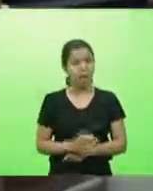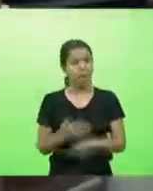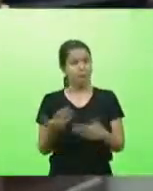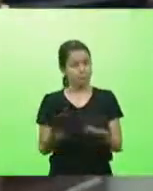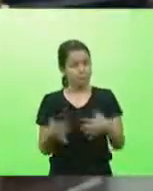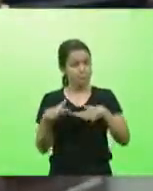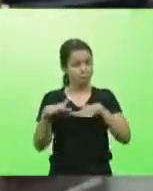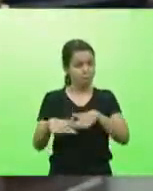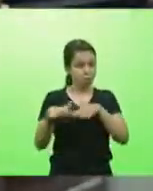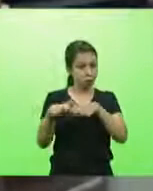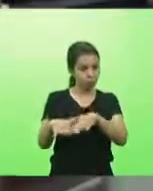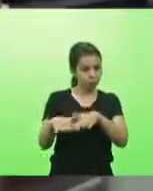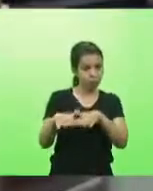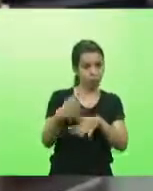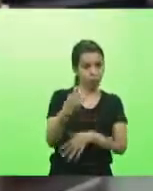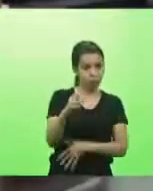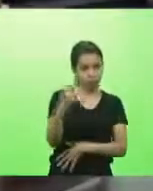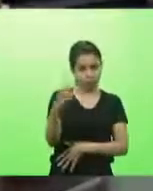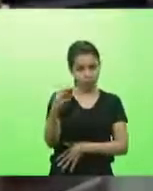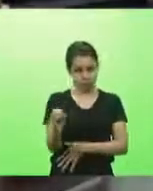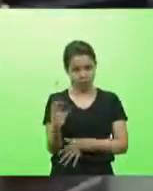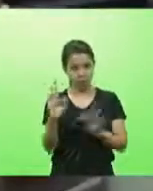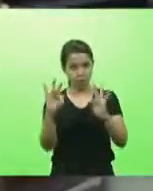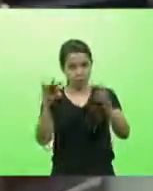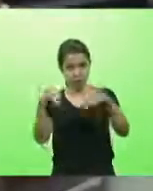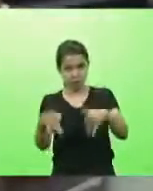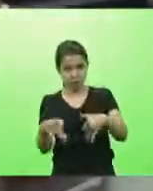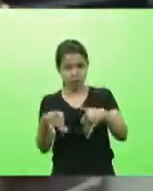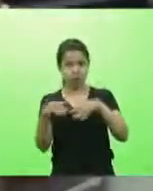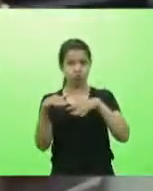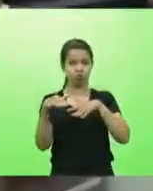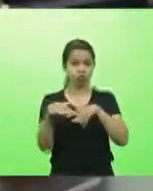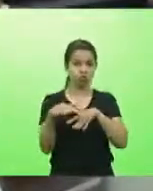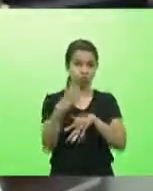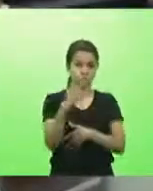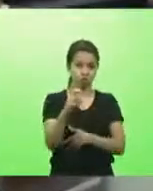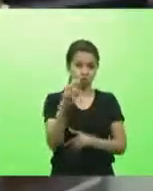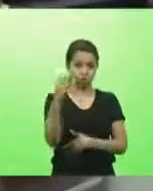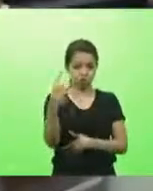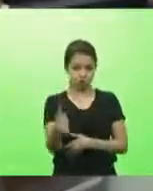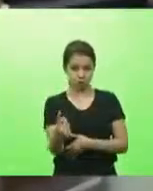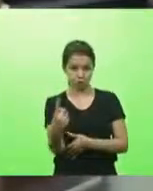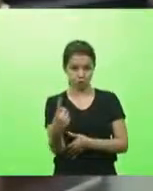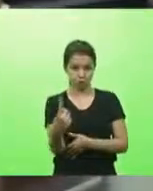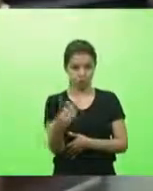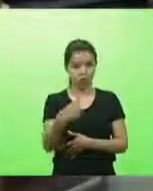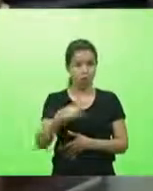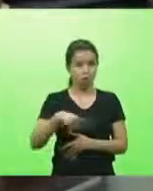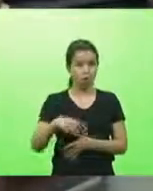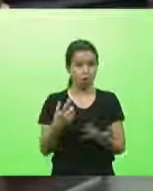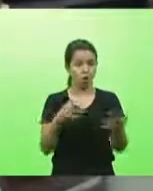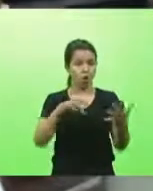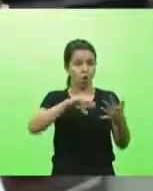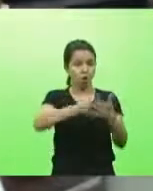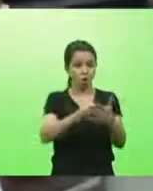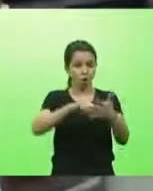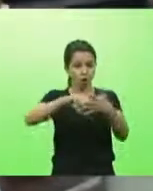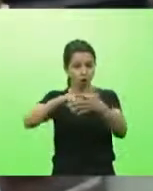fim de 2021. Só existe um jeito de evitarmos o lockdown, é a vacina.